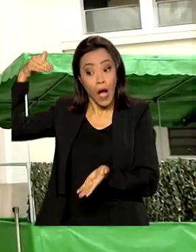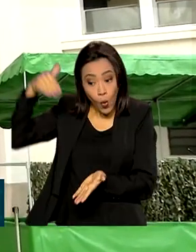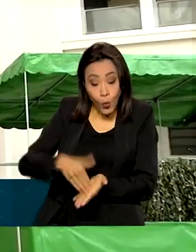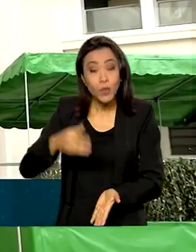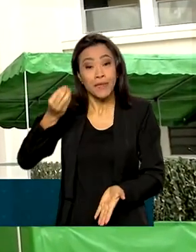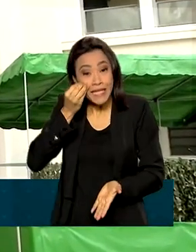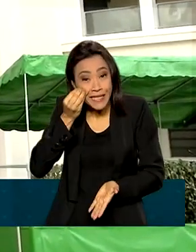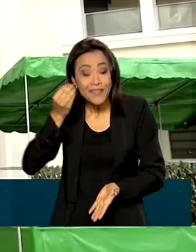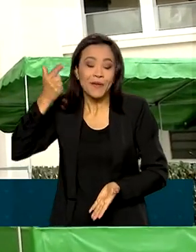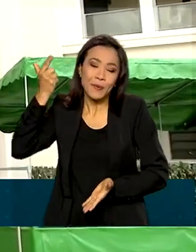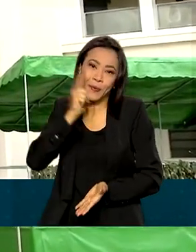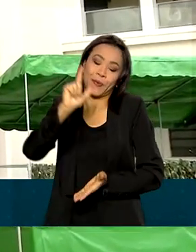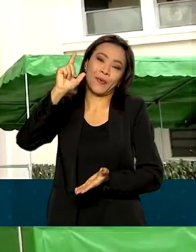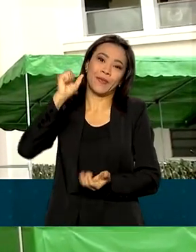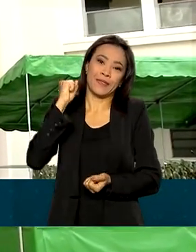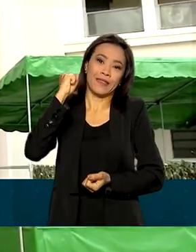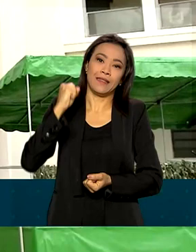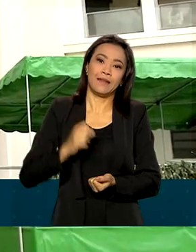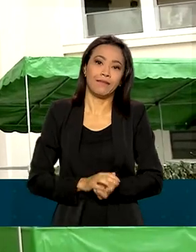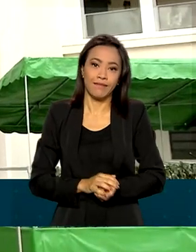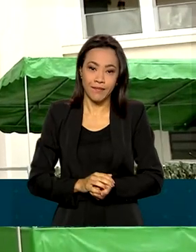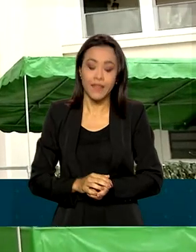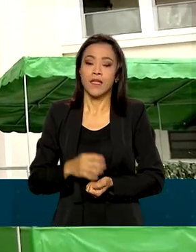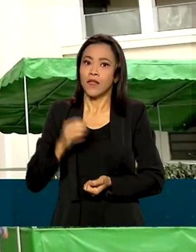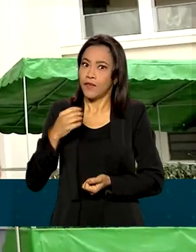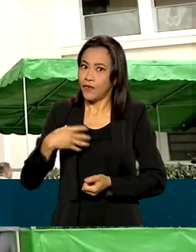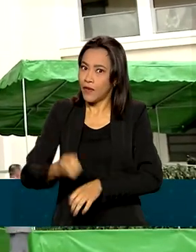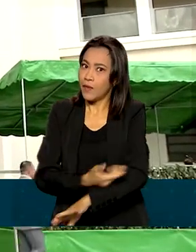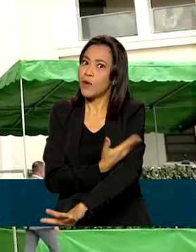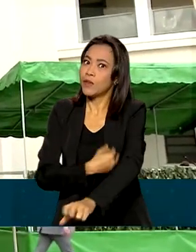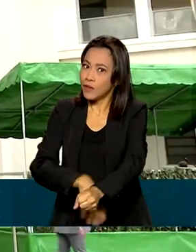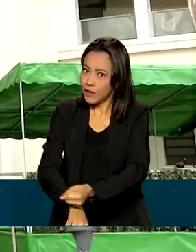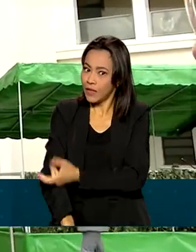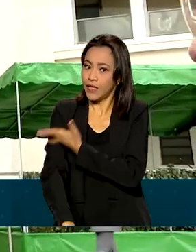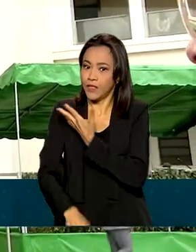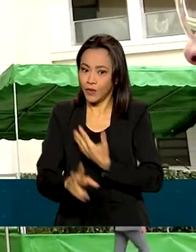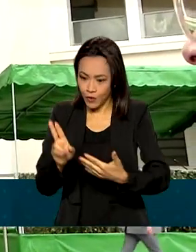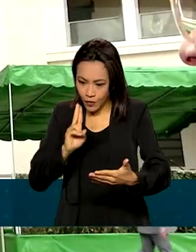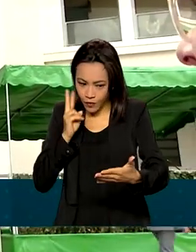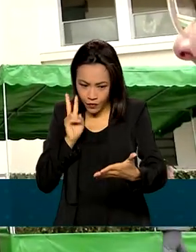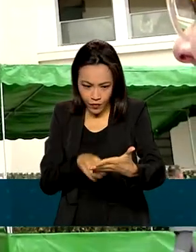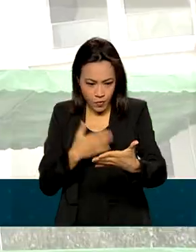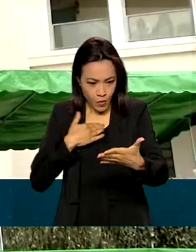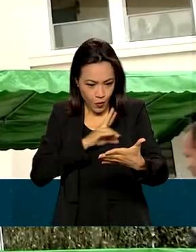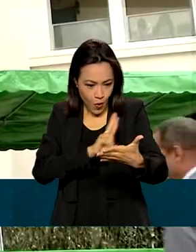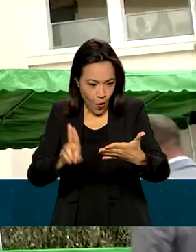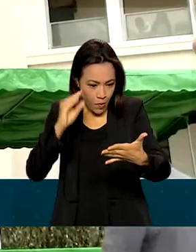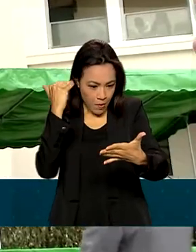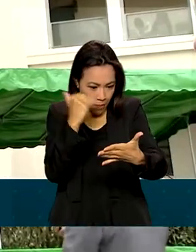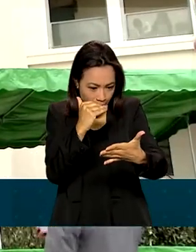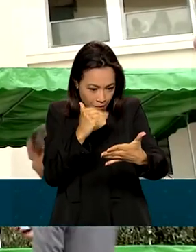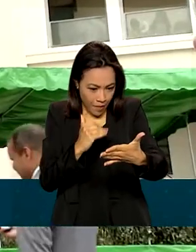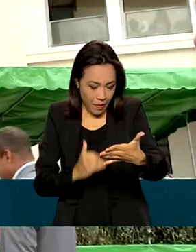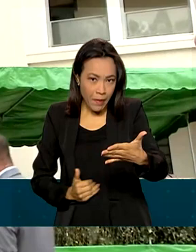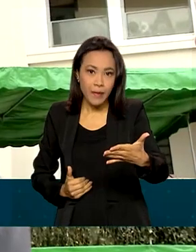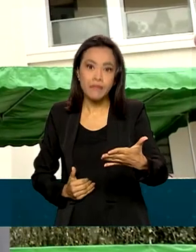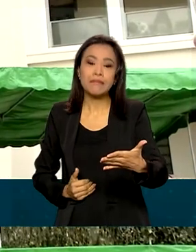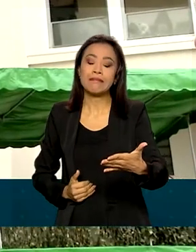tentativa, foi bem emocionante quando vi meu nome aparecer lá. Acabou que